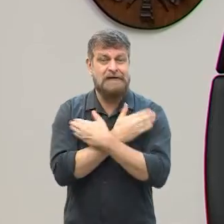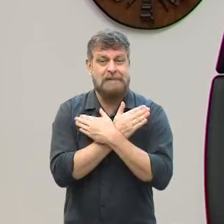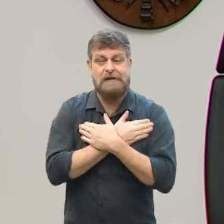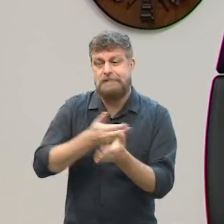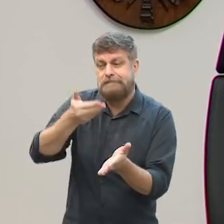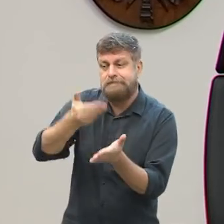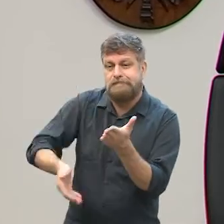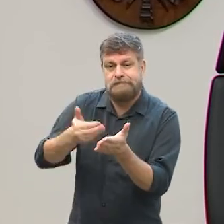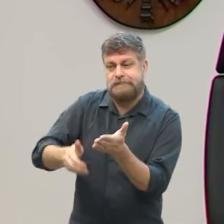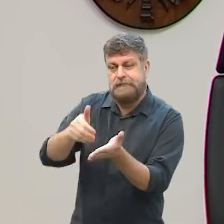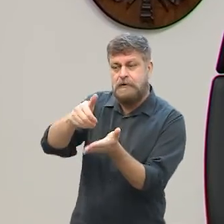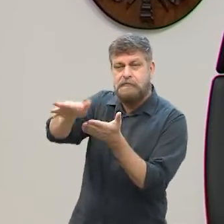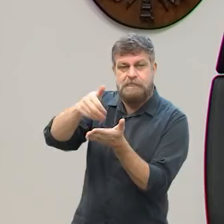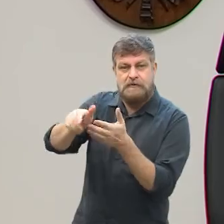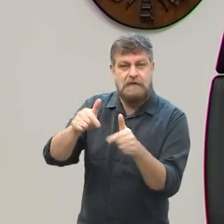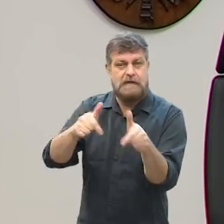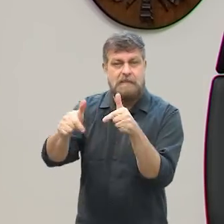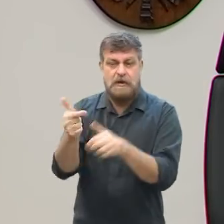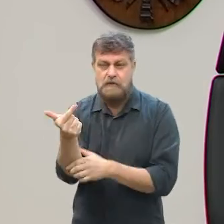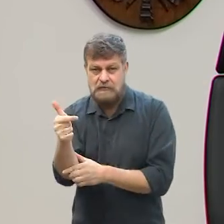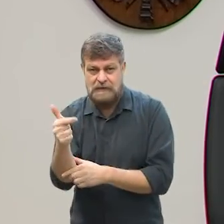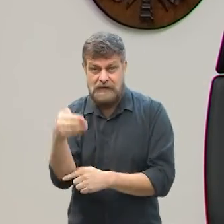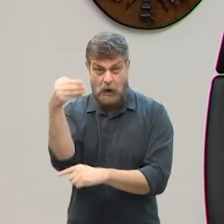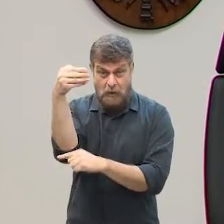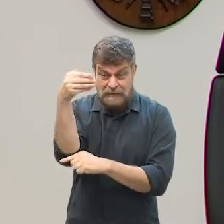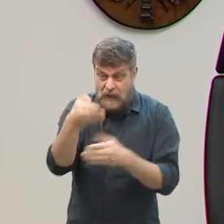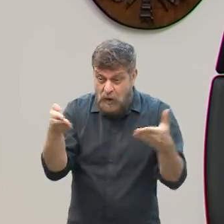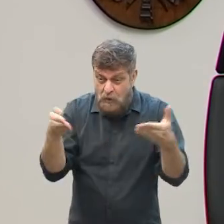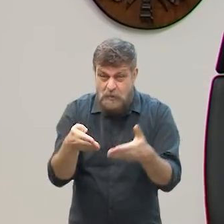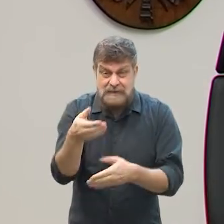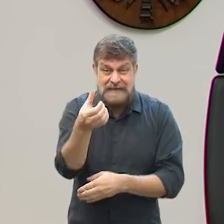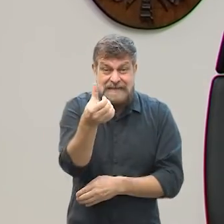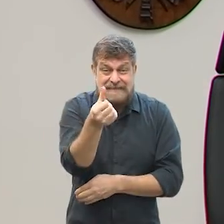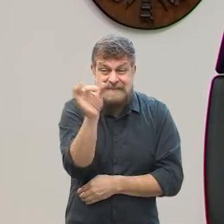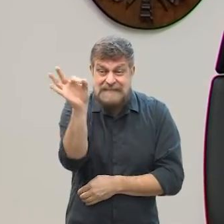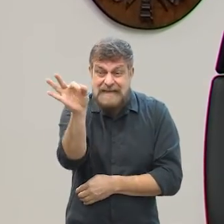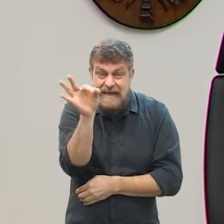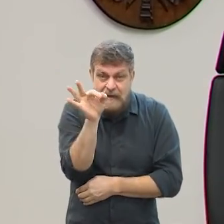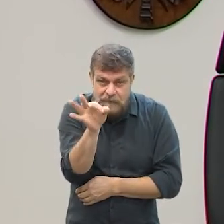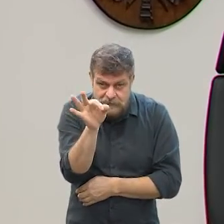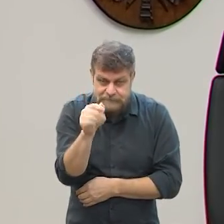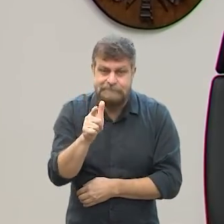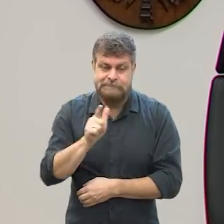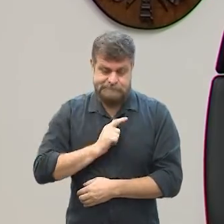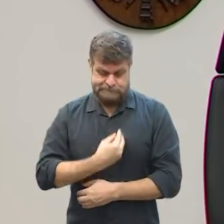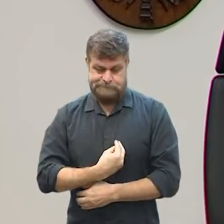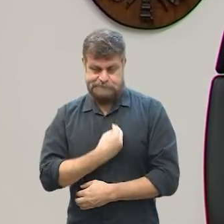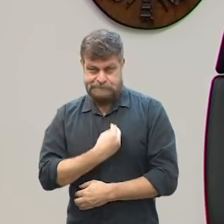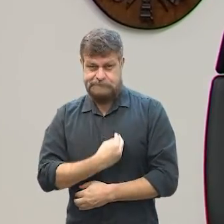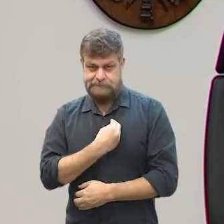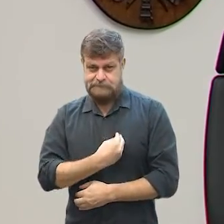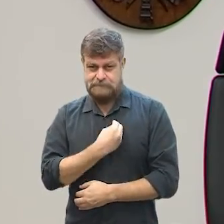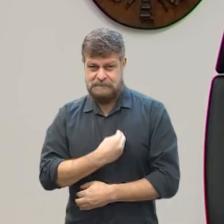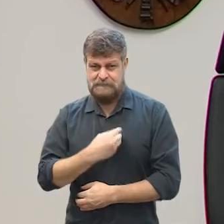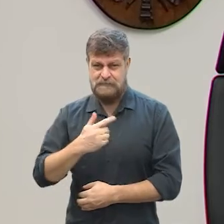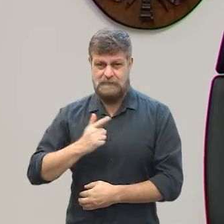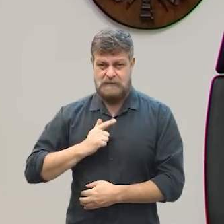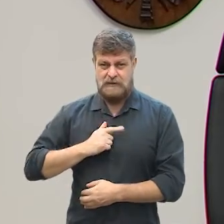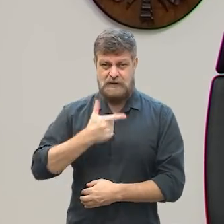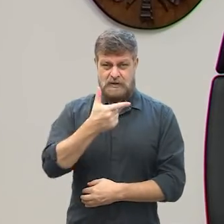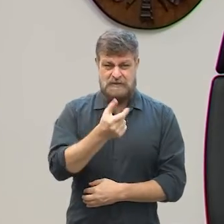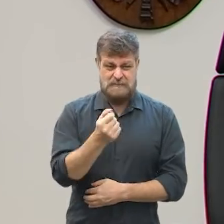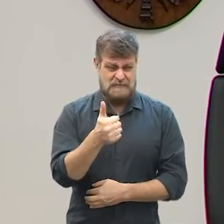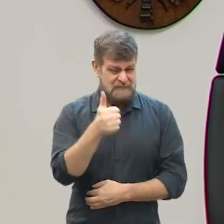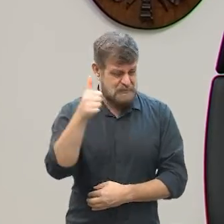emprego. Hoje, por exemplo, em Campinas, nós temos hotéis com 6% de ocupação, então a situação de 2021